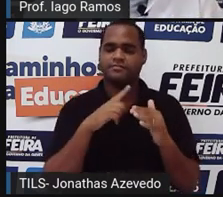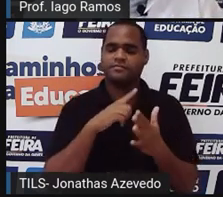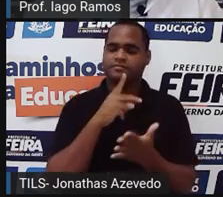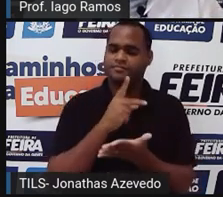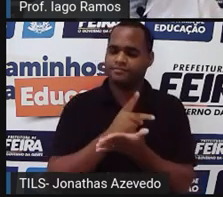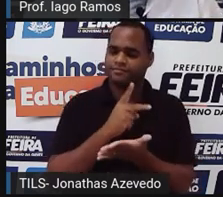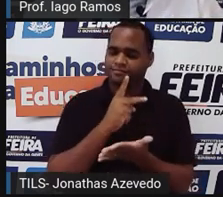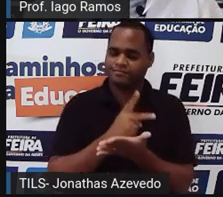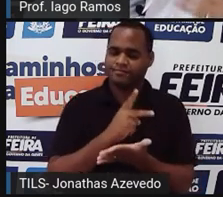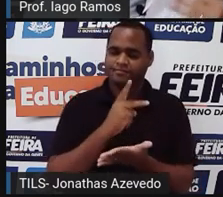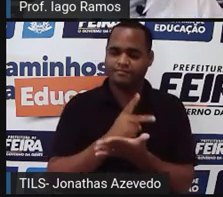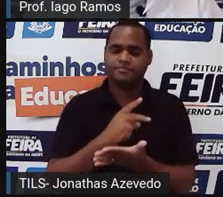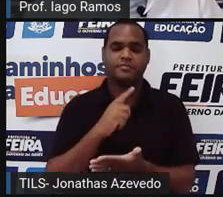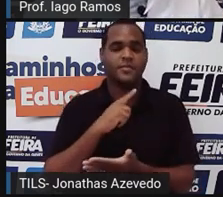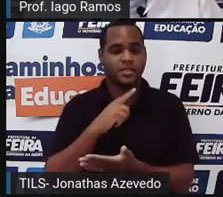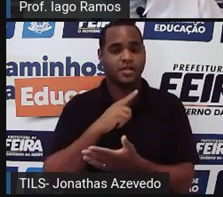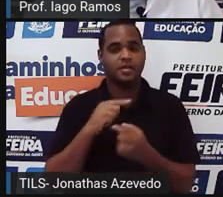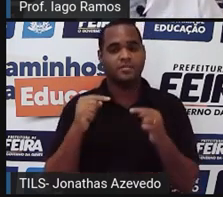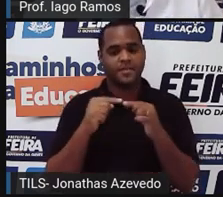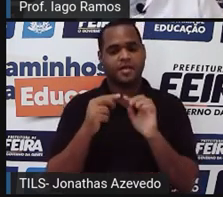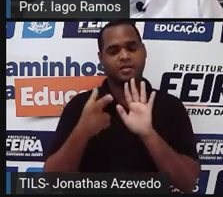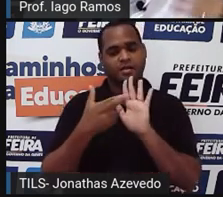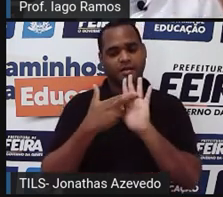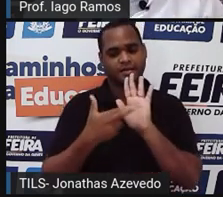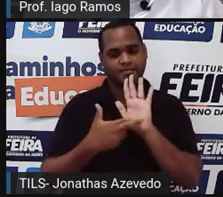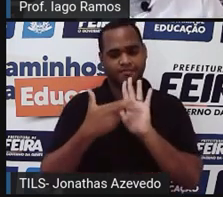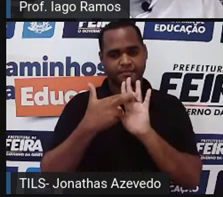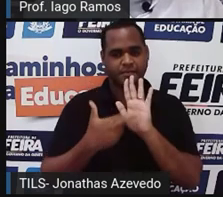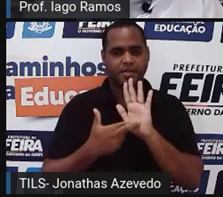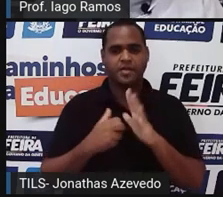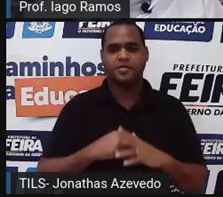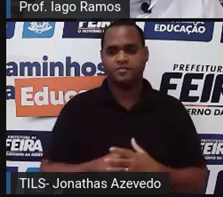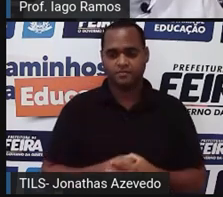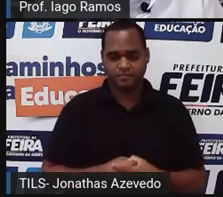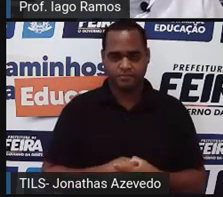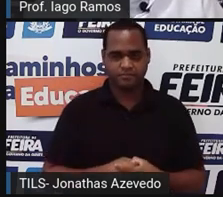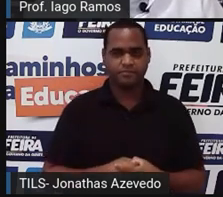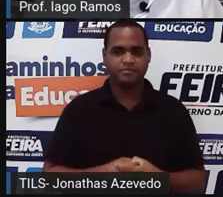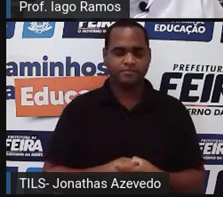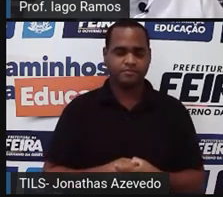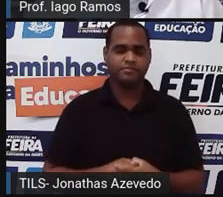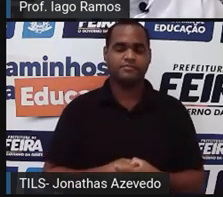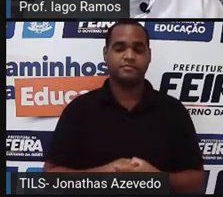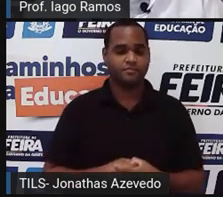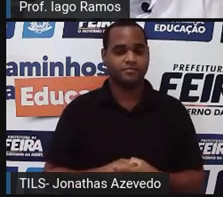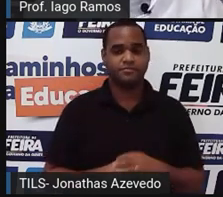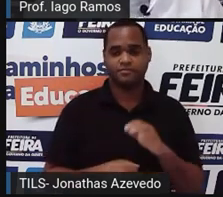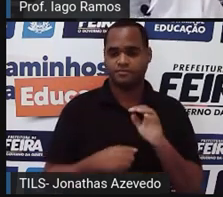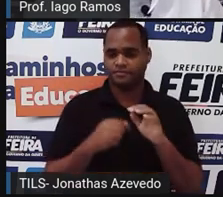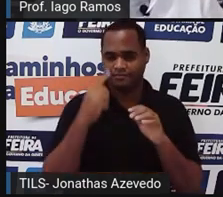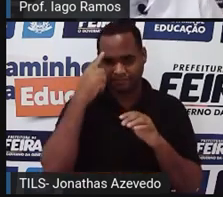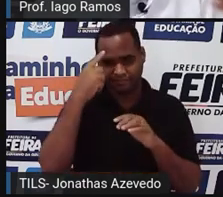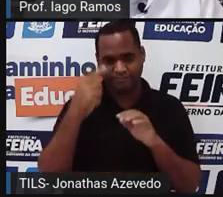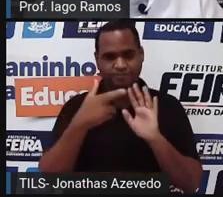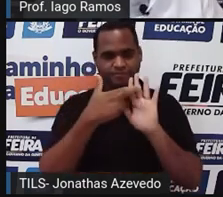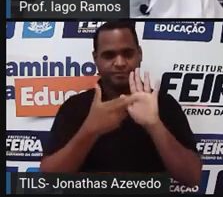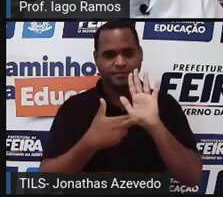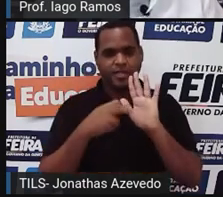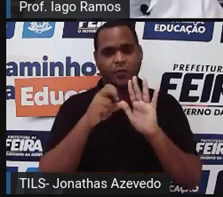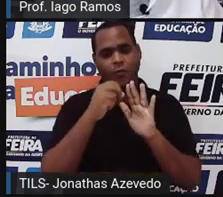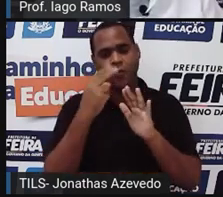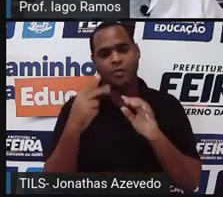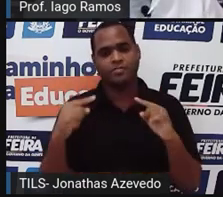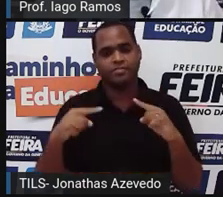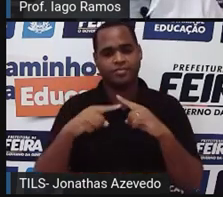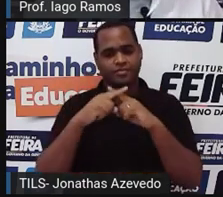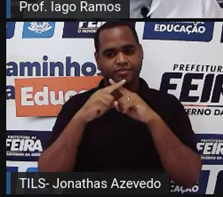acontecer isso. E é por isso que a gente chama de regra. Há livros que colocam como regra da proporção ou regra da